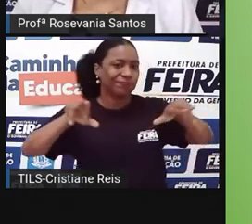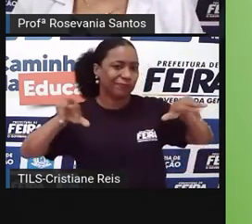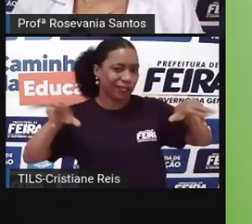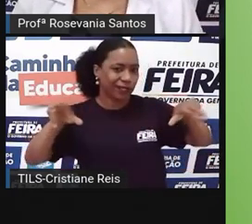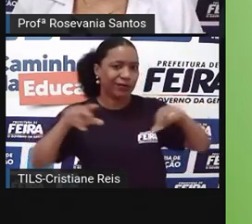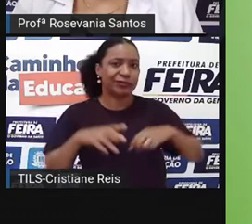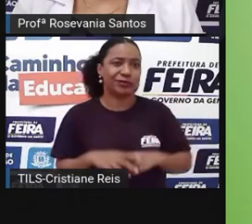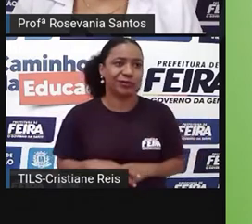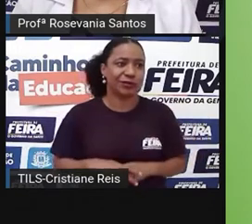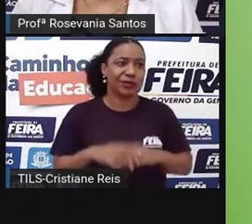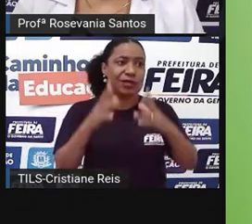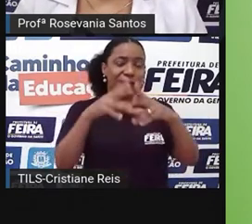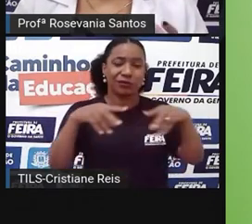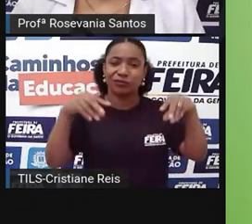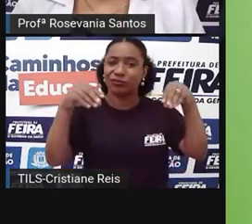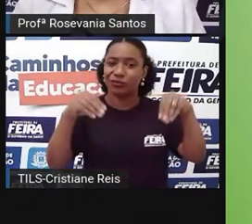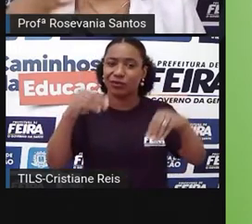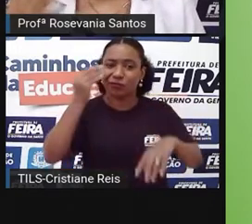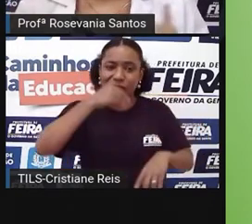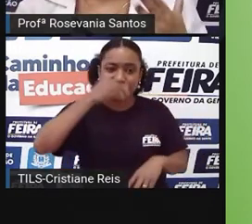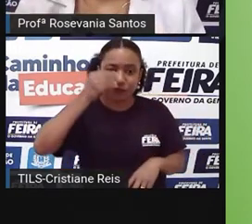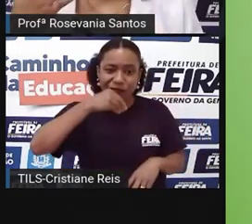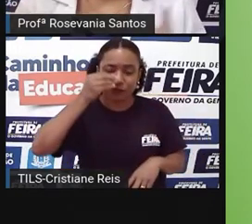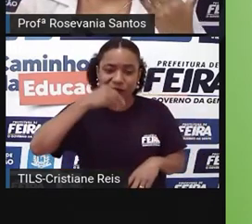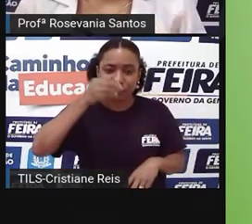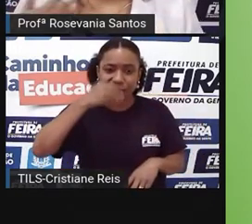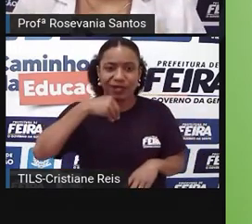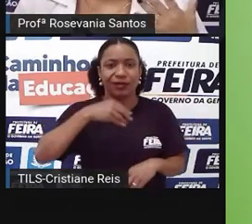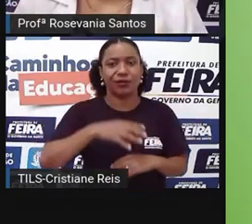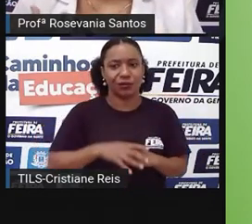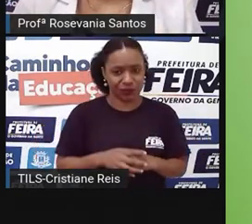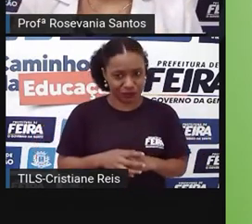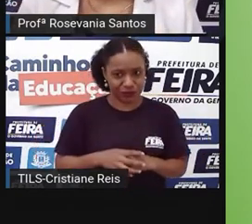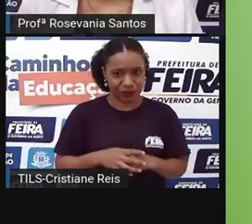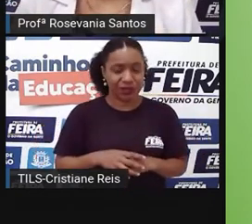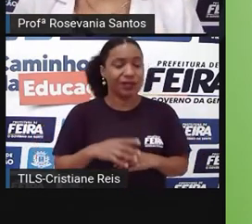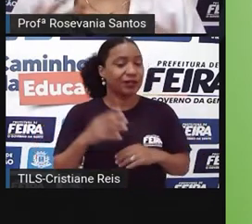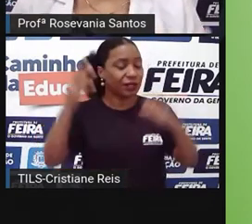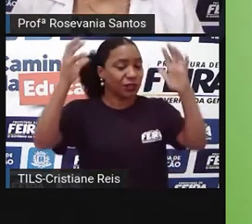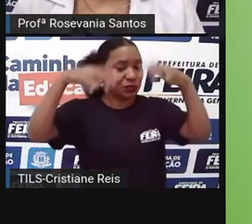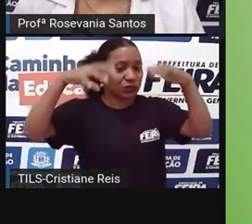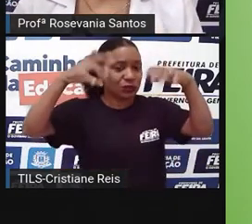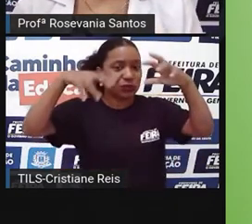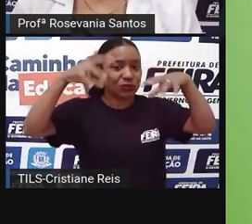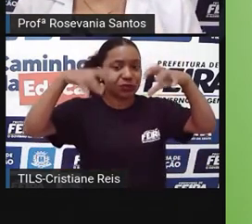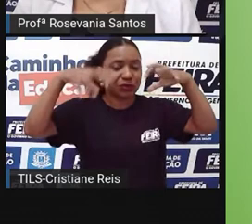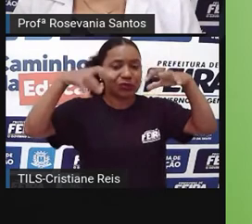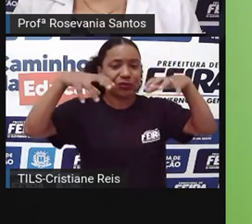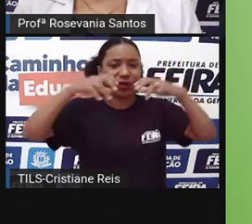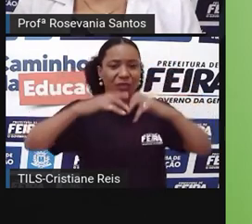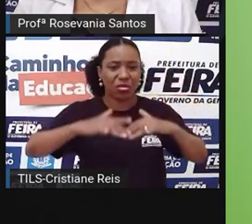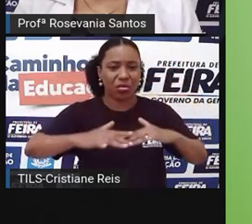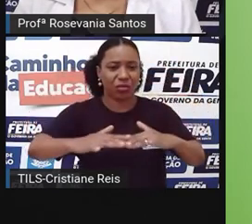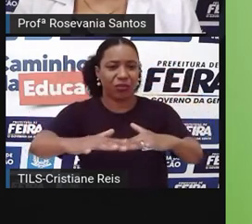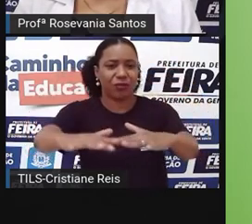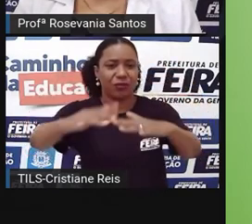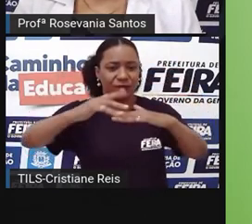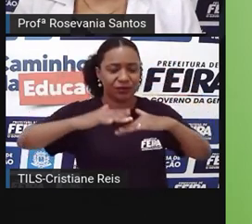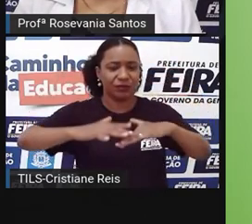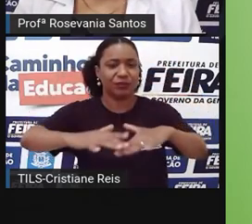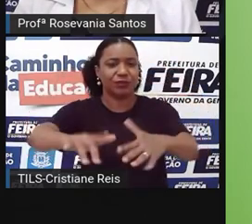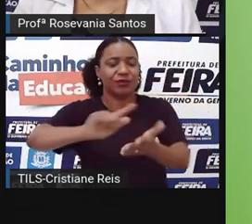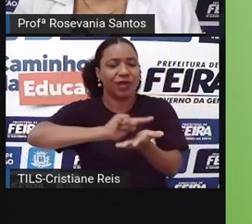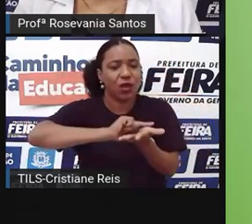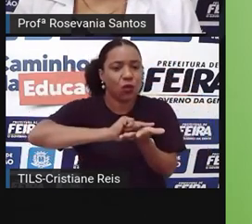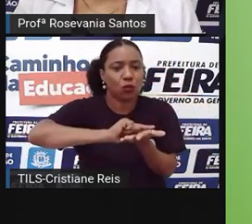considerado um solo pobre, porque a própria quantidade de chuva o tempo todo ali retira essa camada ômica. Então, a gente